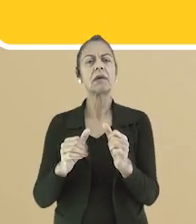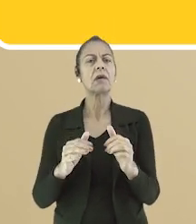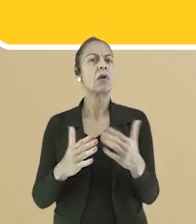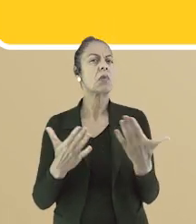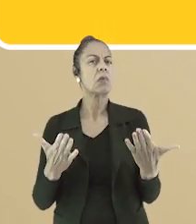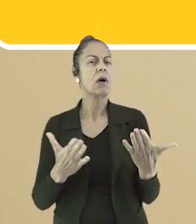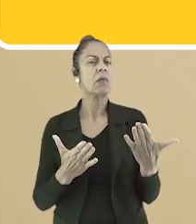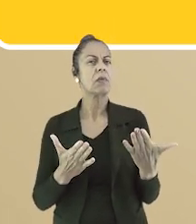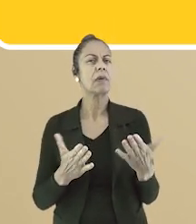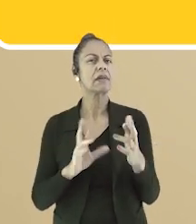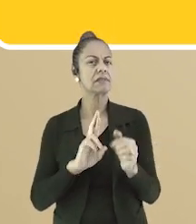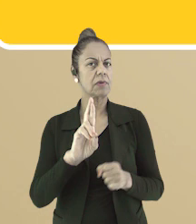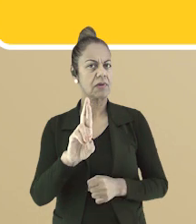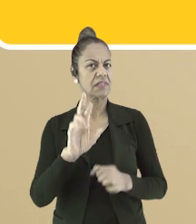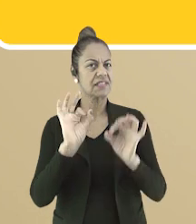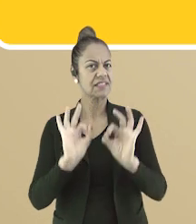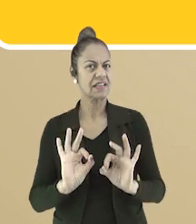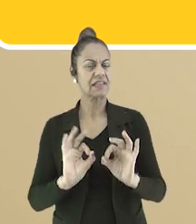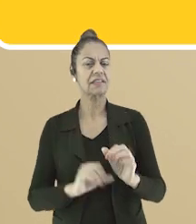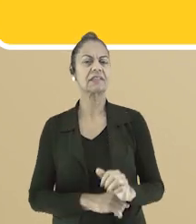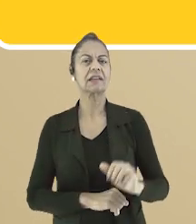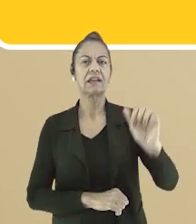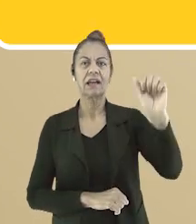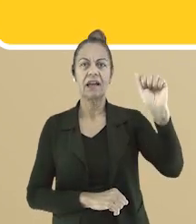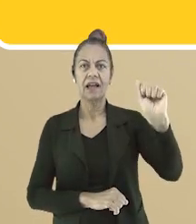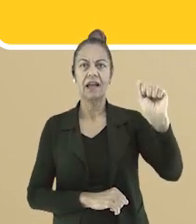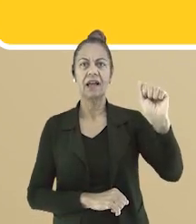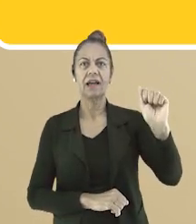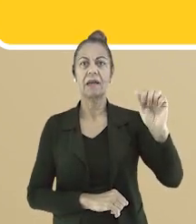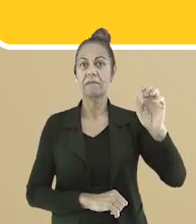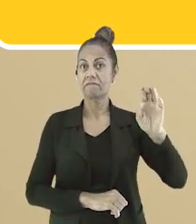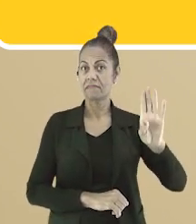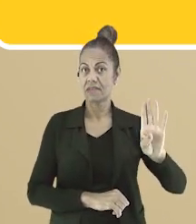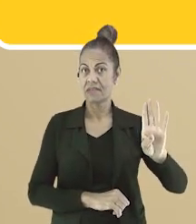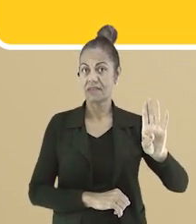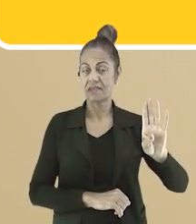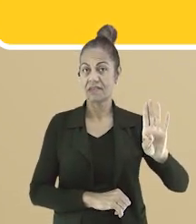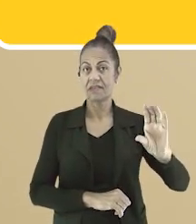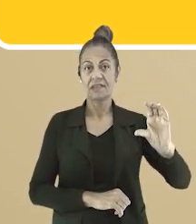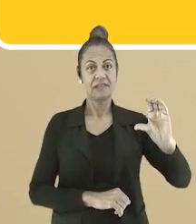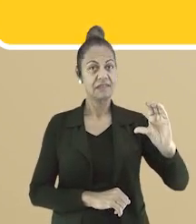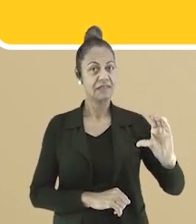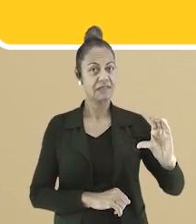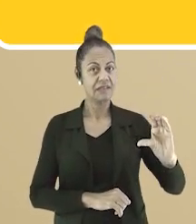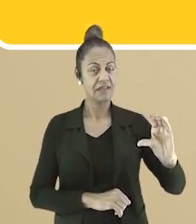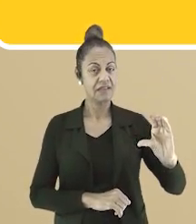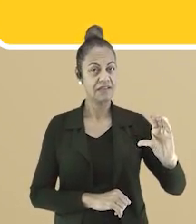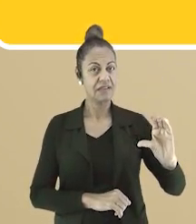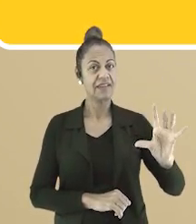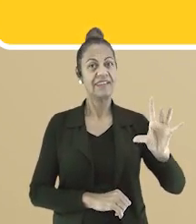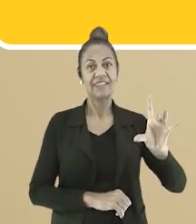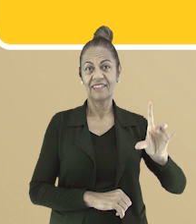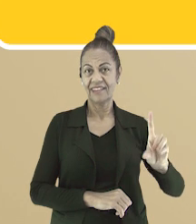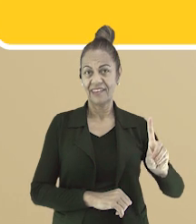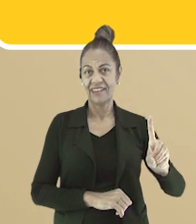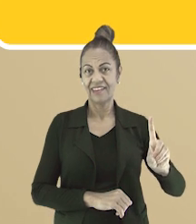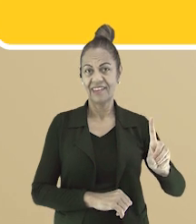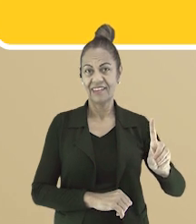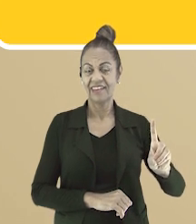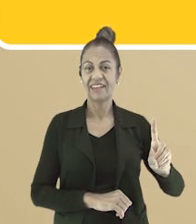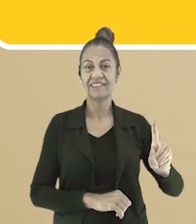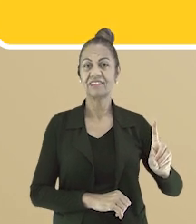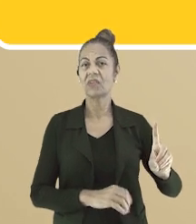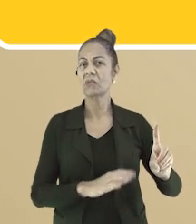Letra A. Para com isso. Letra B. Vou para a igreja. Letra C. Esse